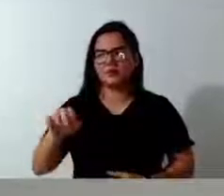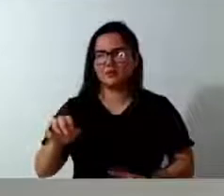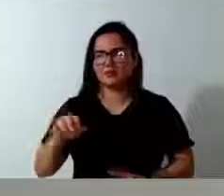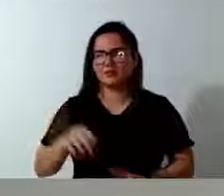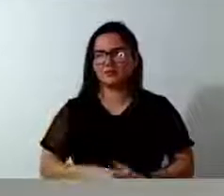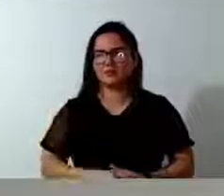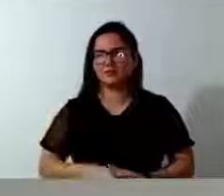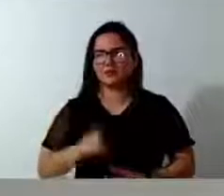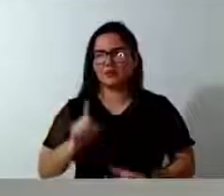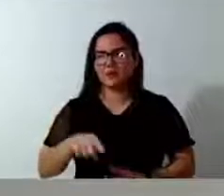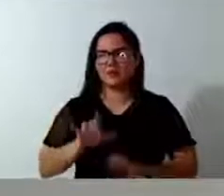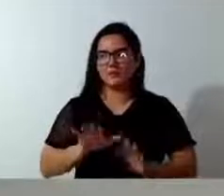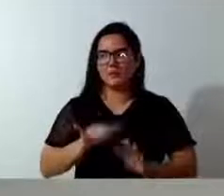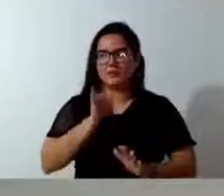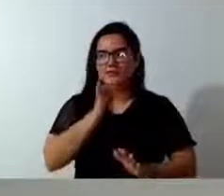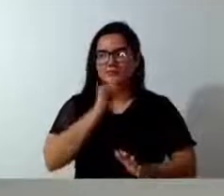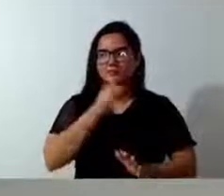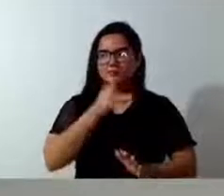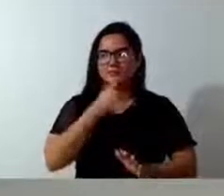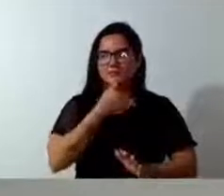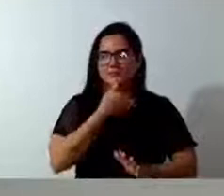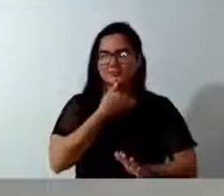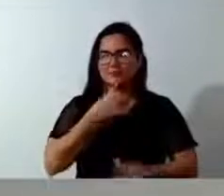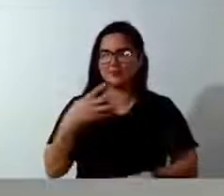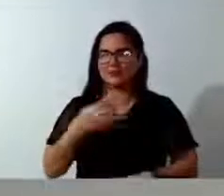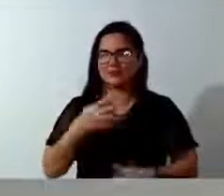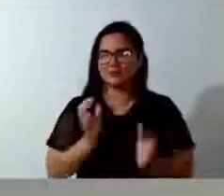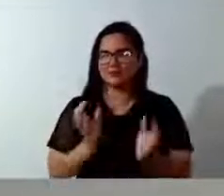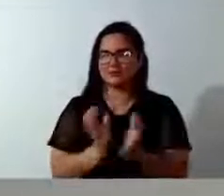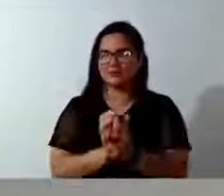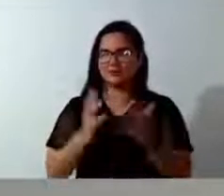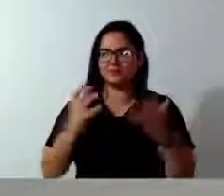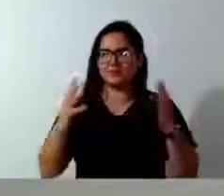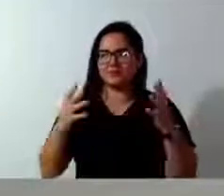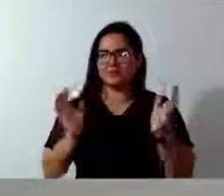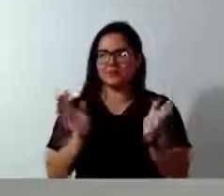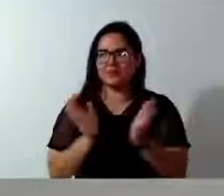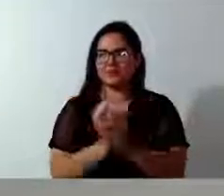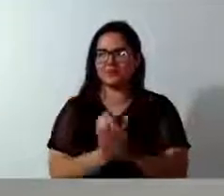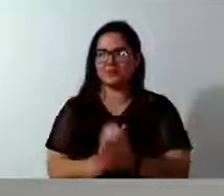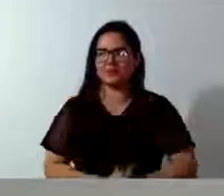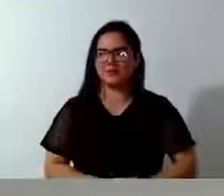mas, infelizmente, foi o quarto colocado. Parabenizar aí a equipe do Alambique também.